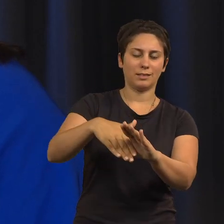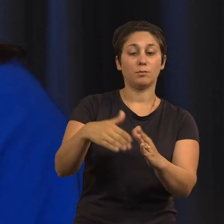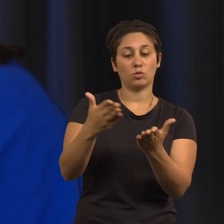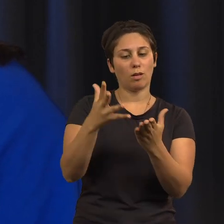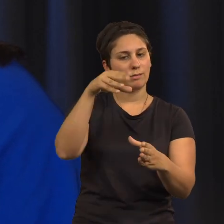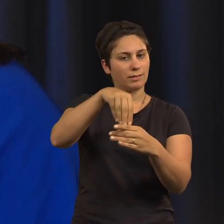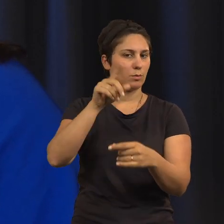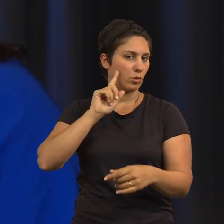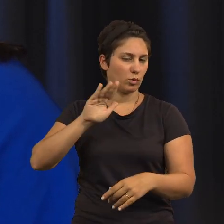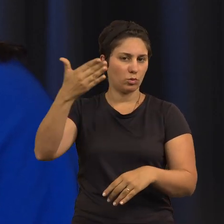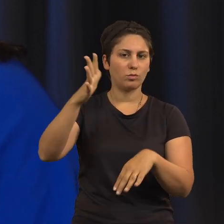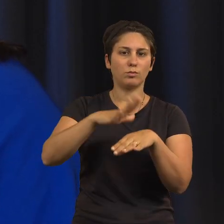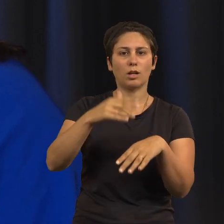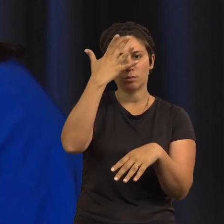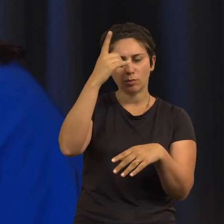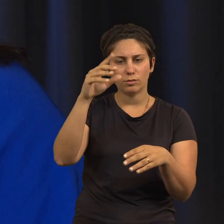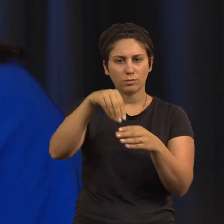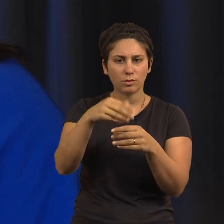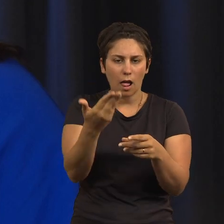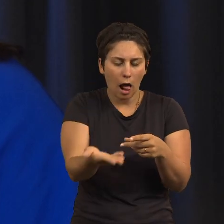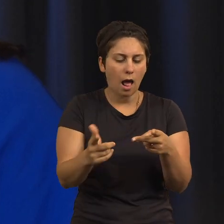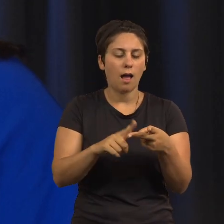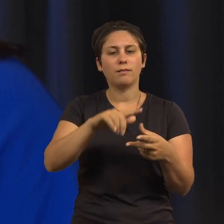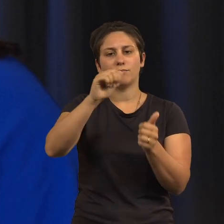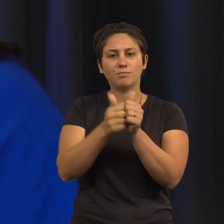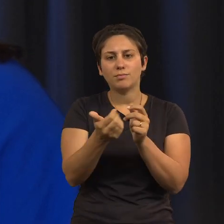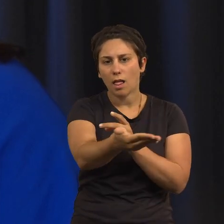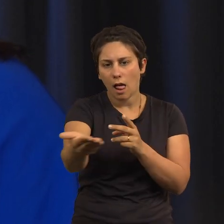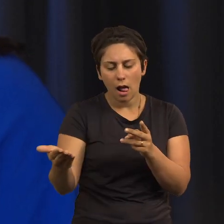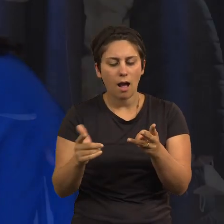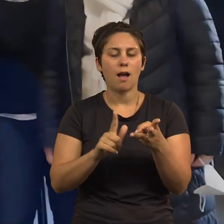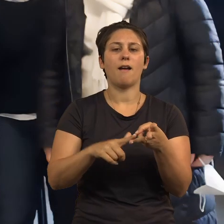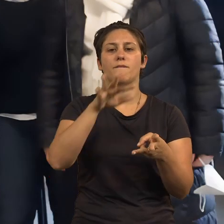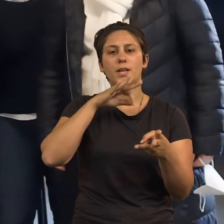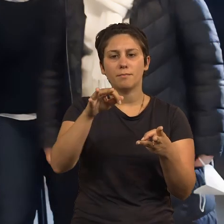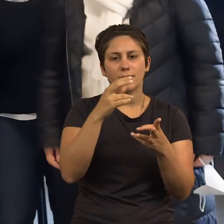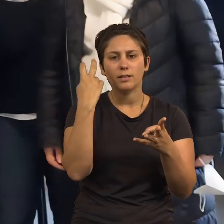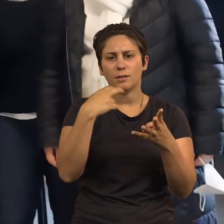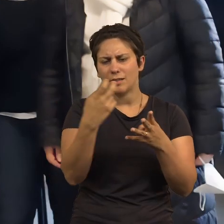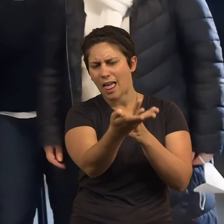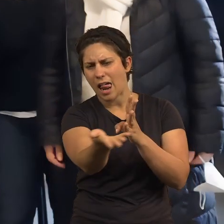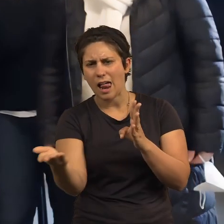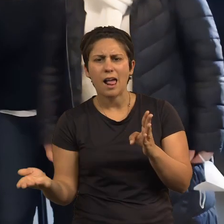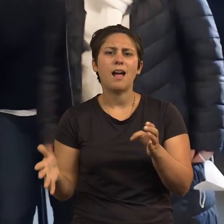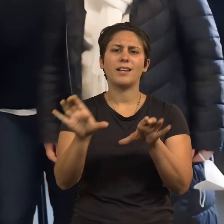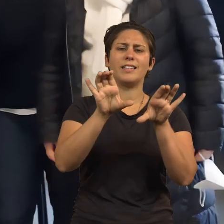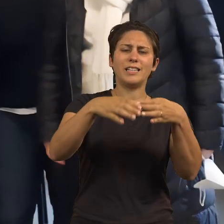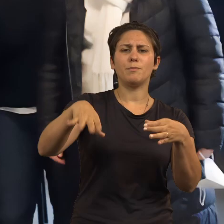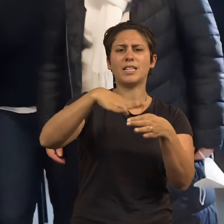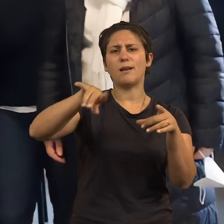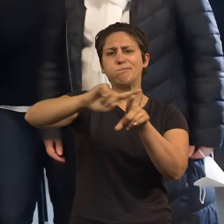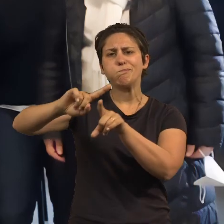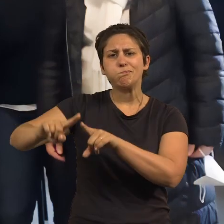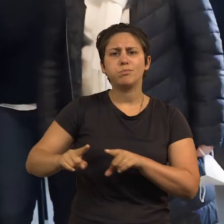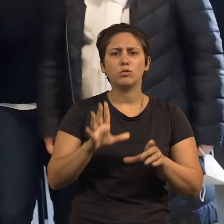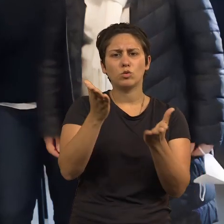docentes, temos assistentes operacionais, temos famílias, temos terapeutas da fala, equipas multidisciplinares e é muito